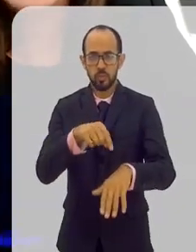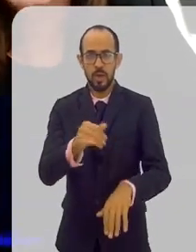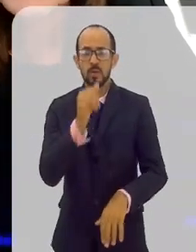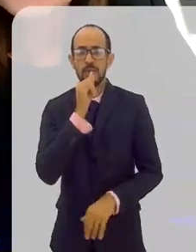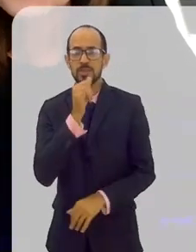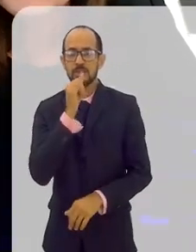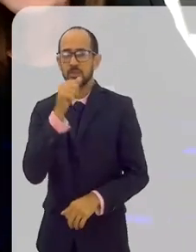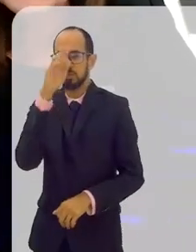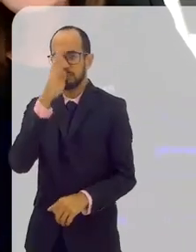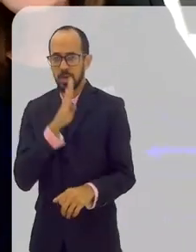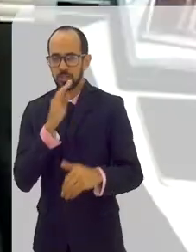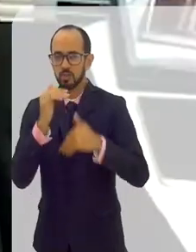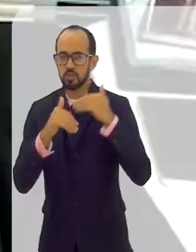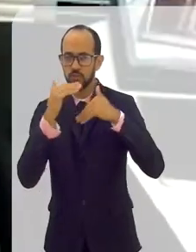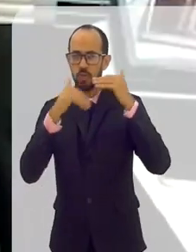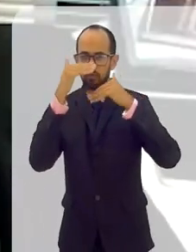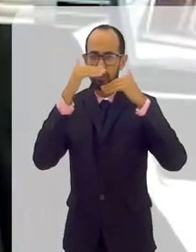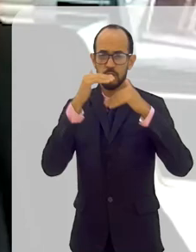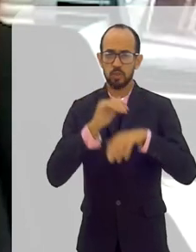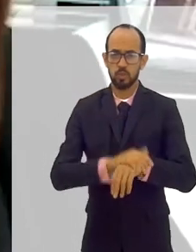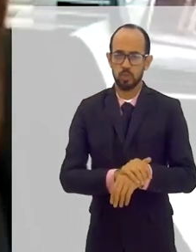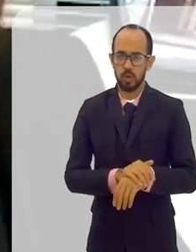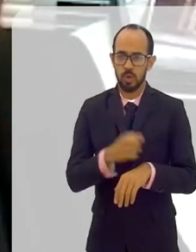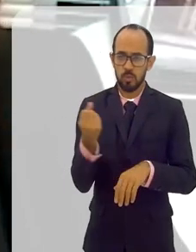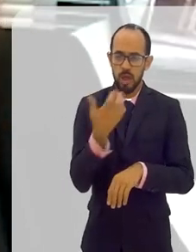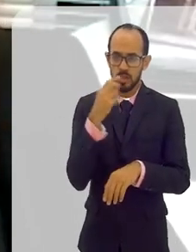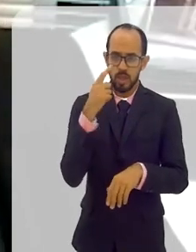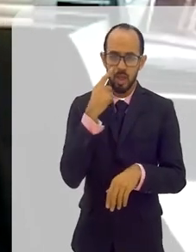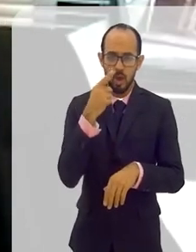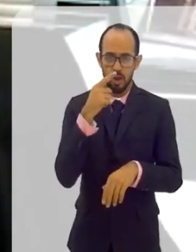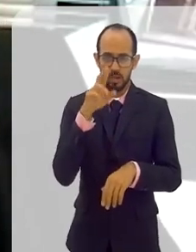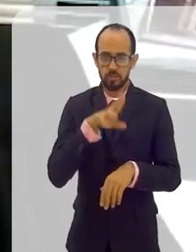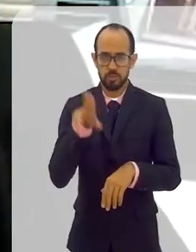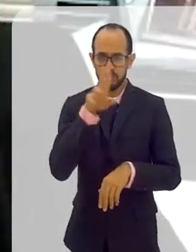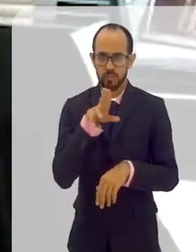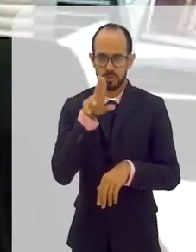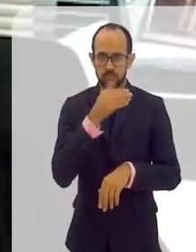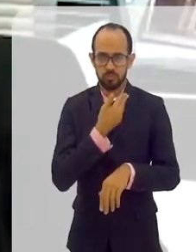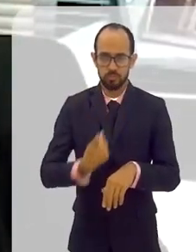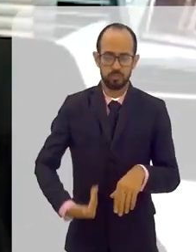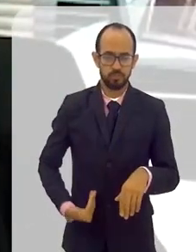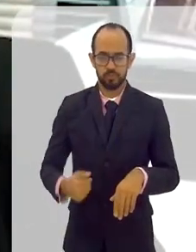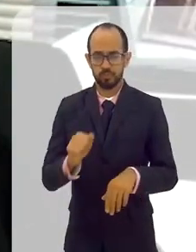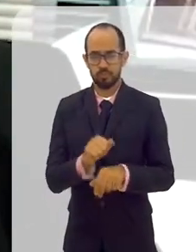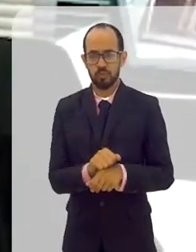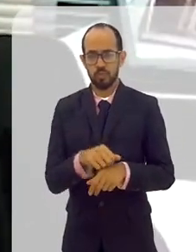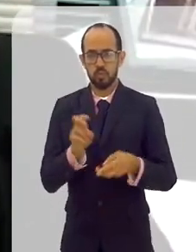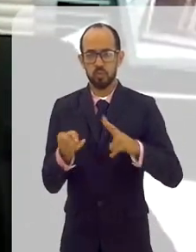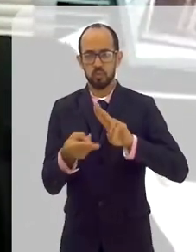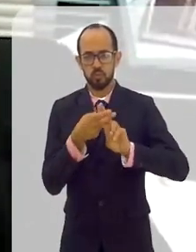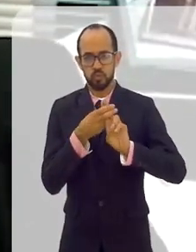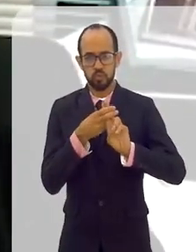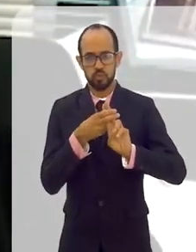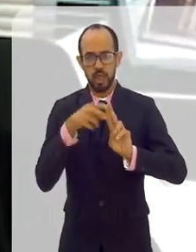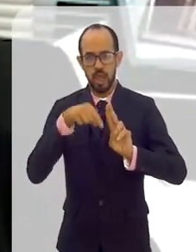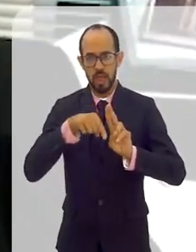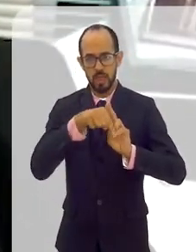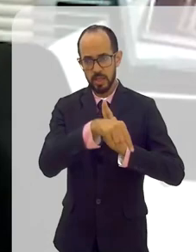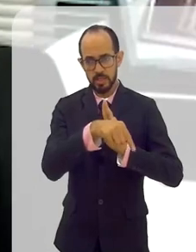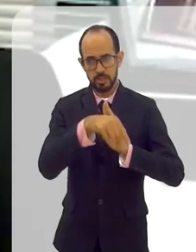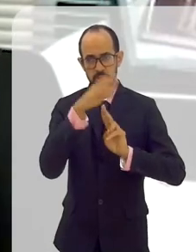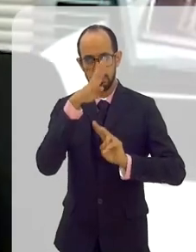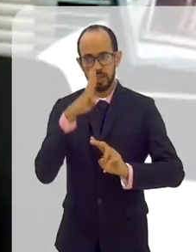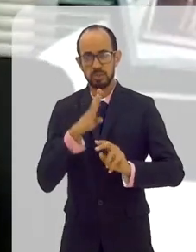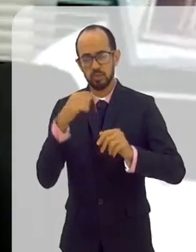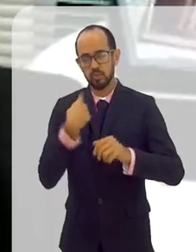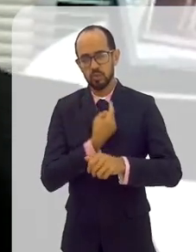do Brasil desenvolvido. Quando a gente olha para as universidades públicas, quando a gente olha para o Sistema Único de Saúde, é esse o Brasil